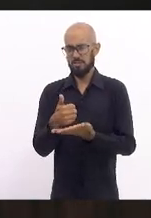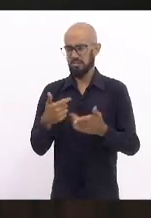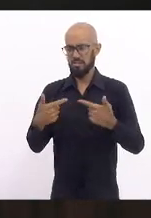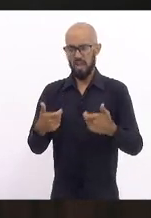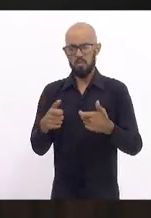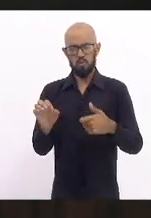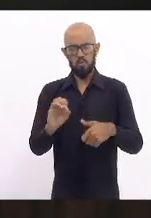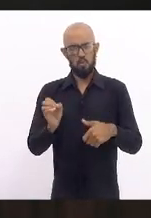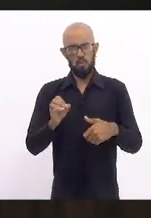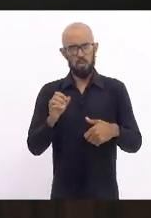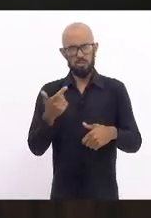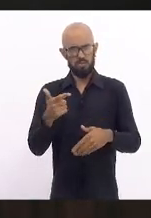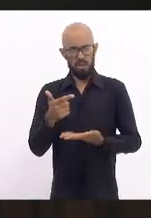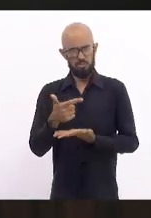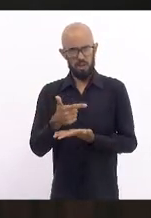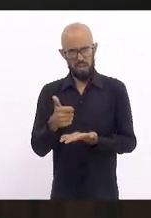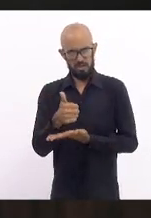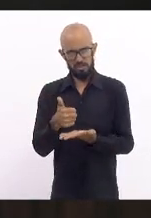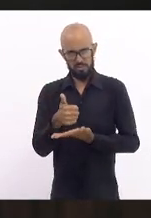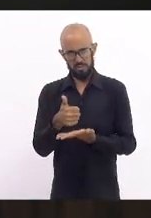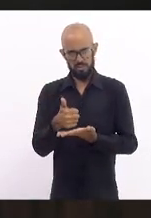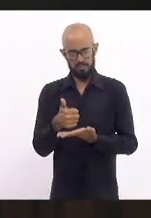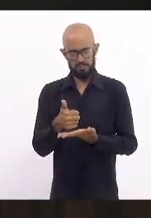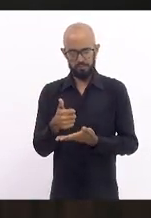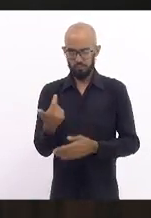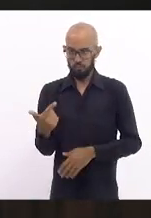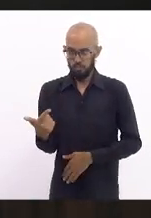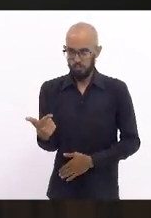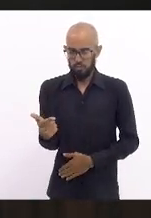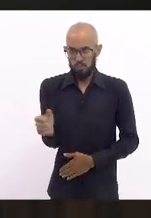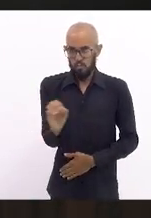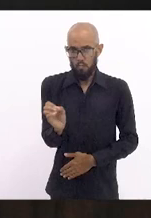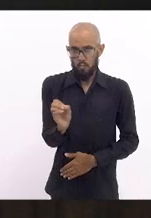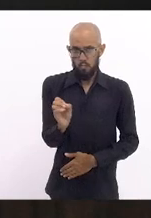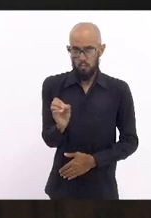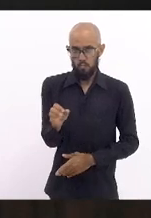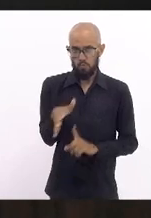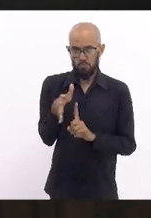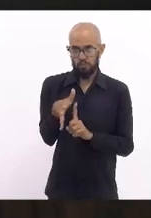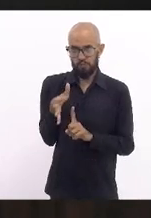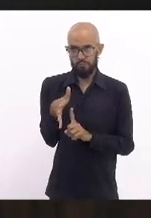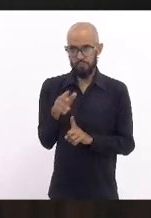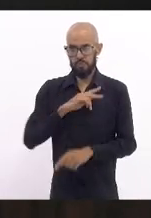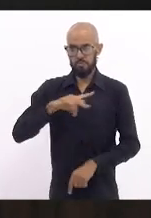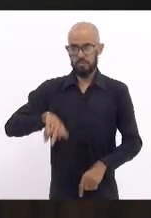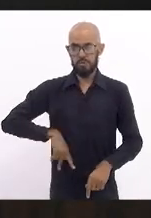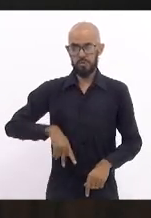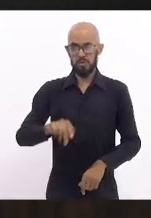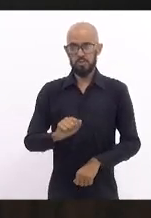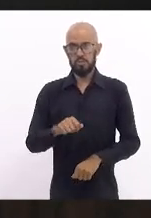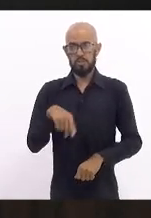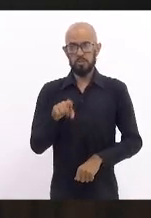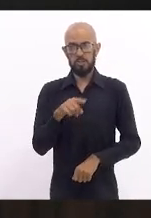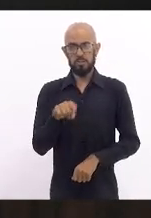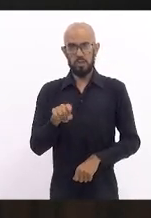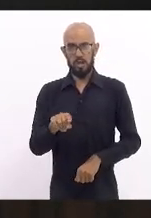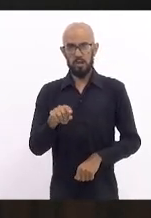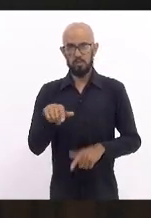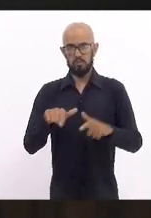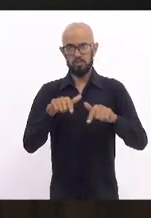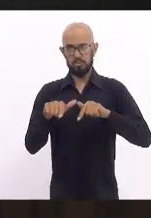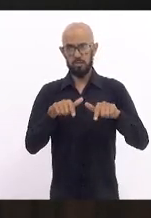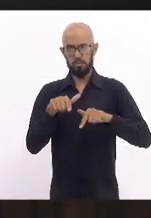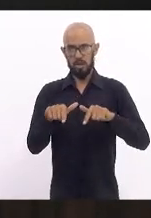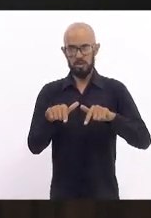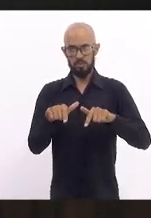fundamento. Não havendo mais oradores inscritos, a presidência suspende os trabalhos da